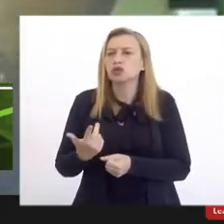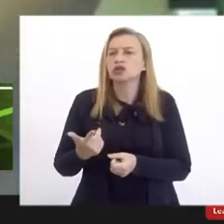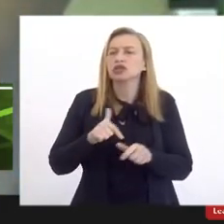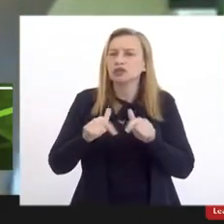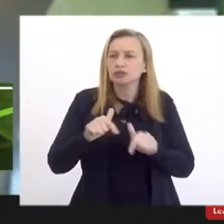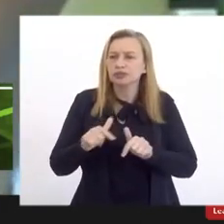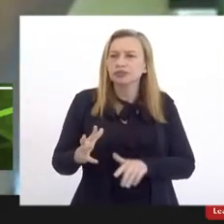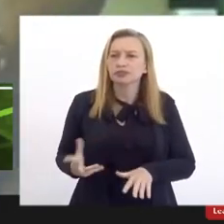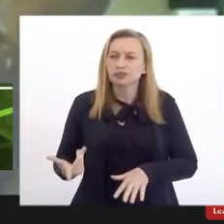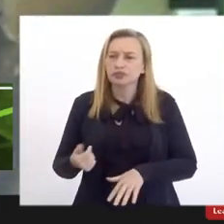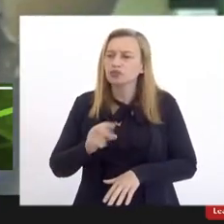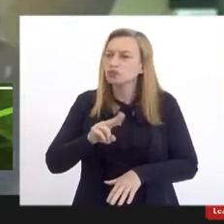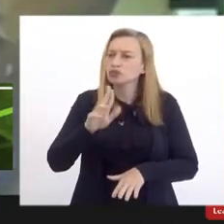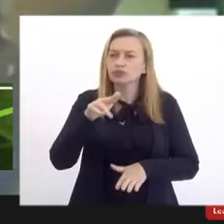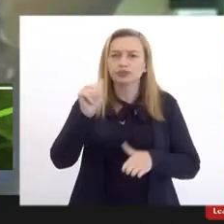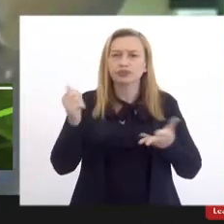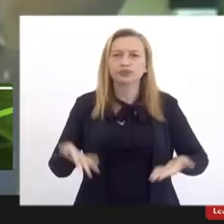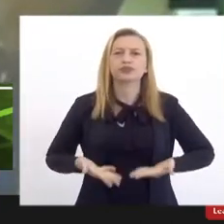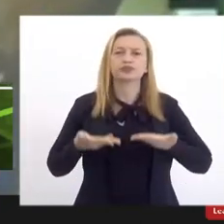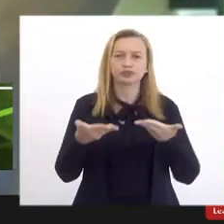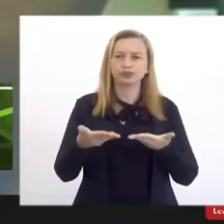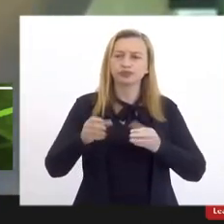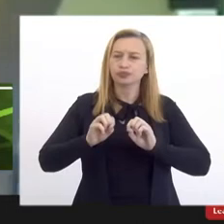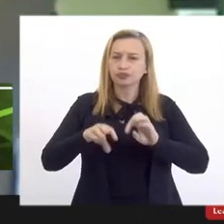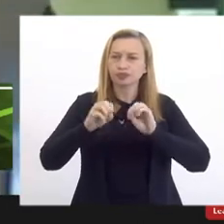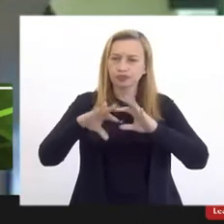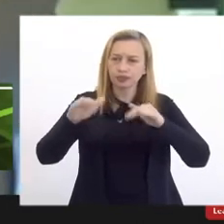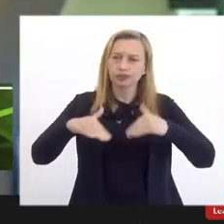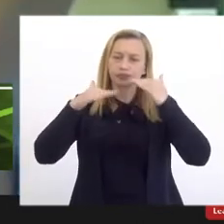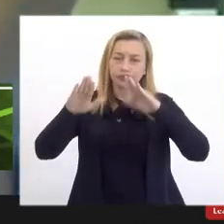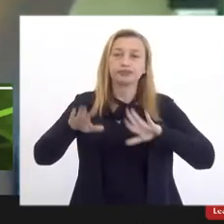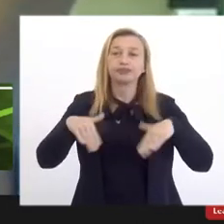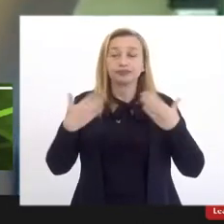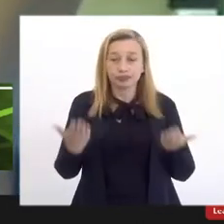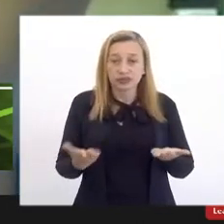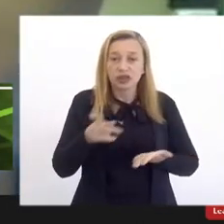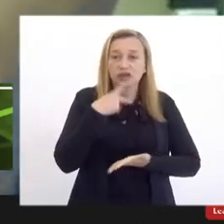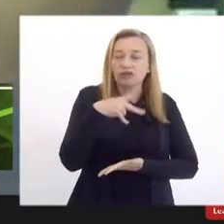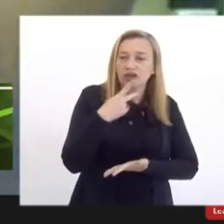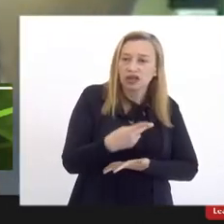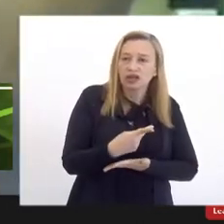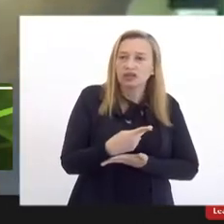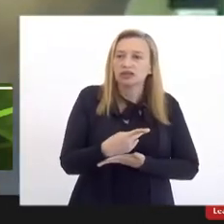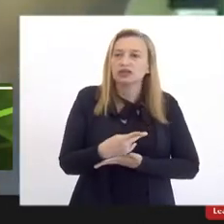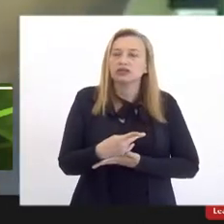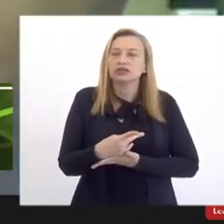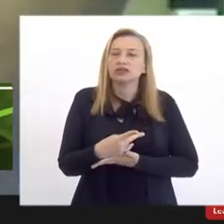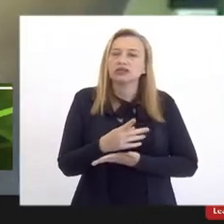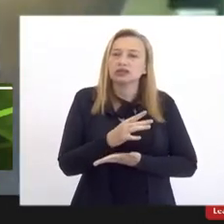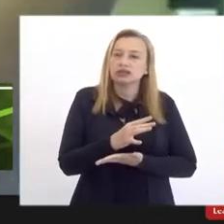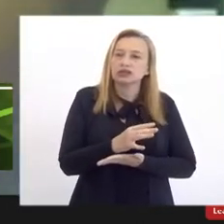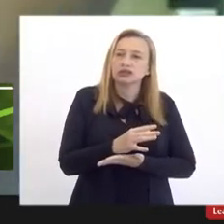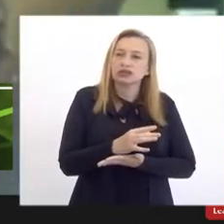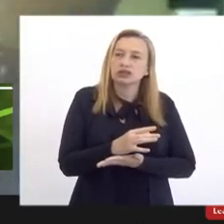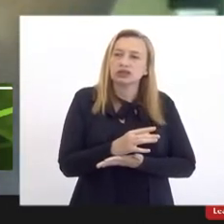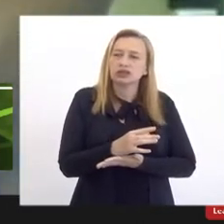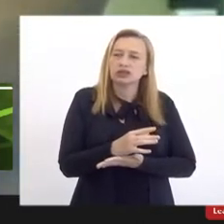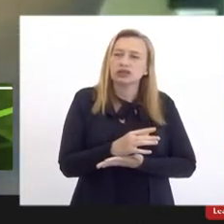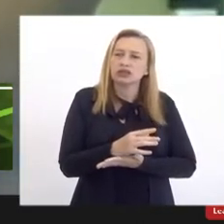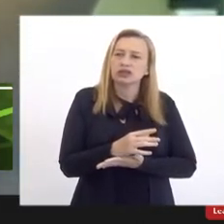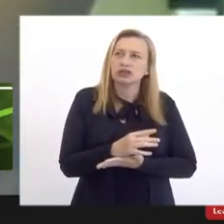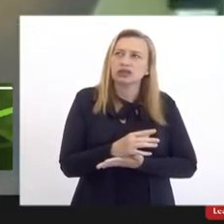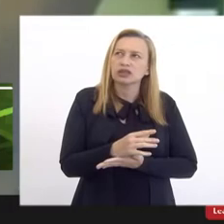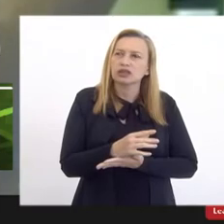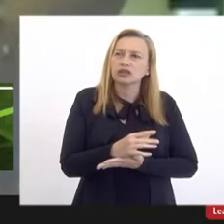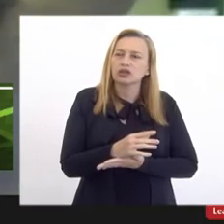não foi ofertado em termos de distância superior. Então, nós estamos falando, sim, de consolidação. Não estamos falando nem de